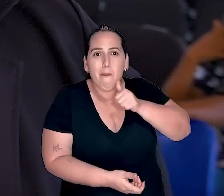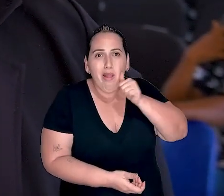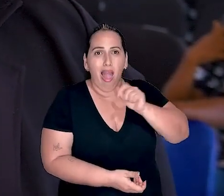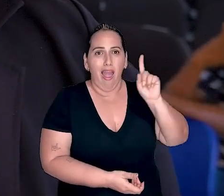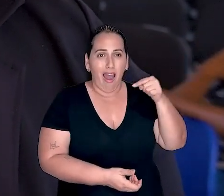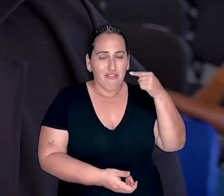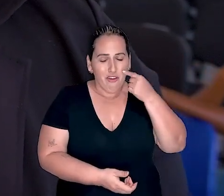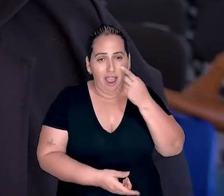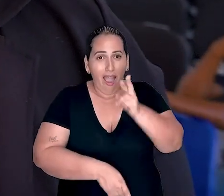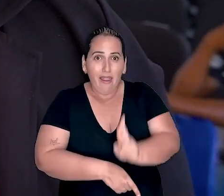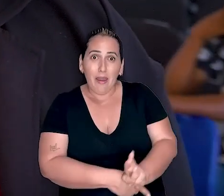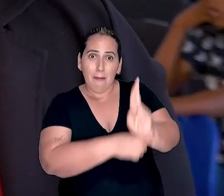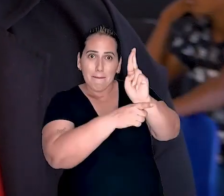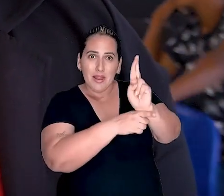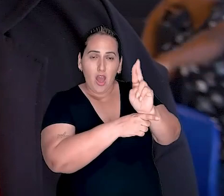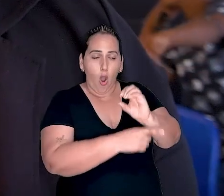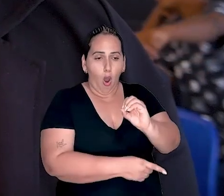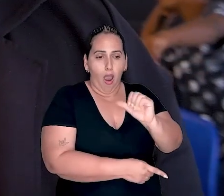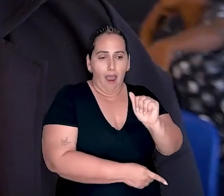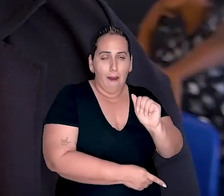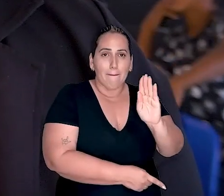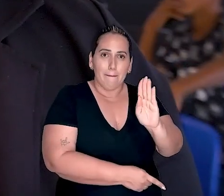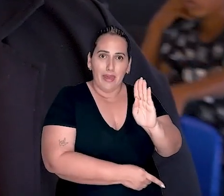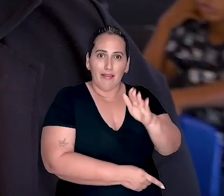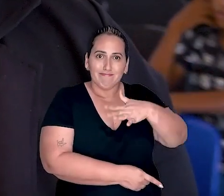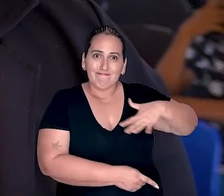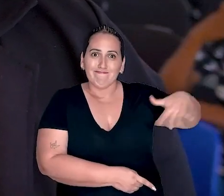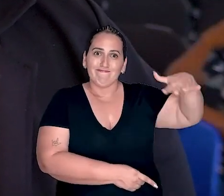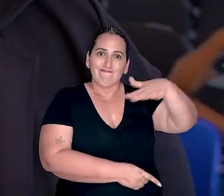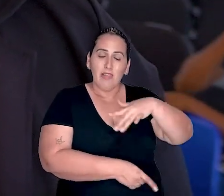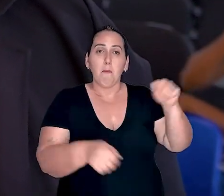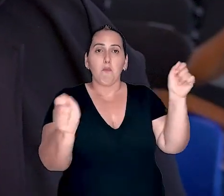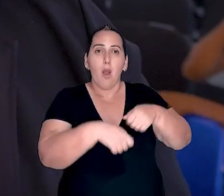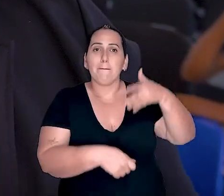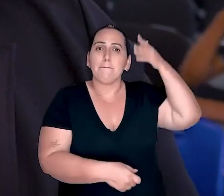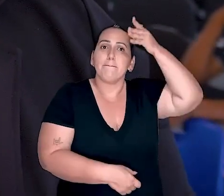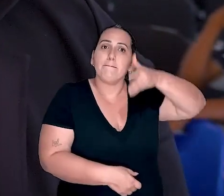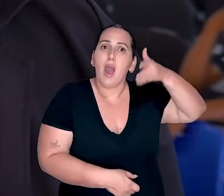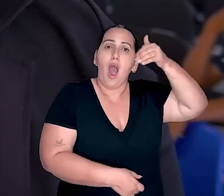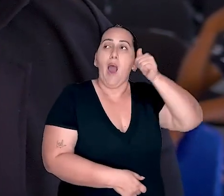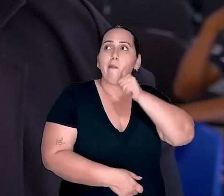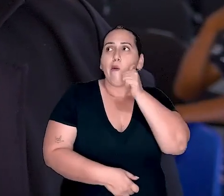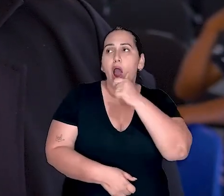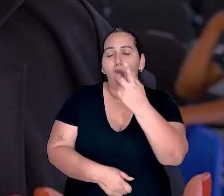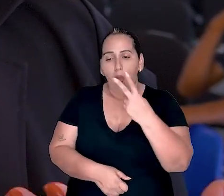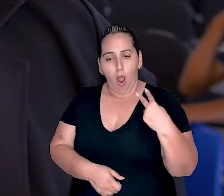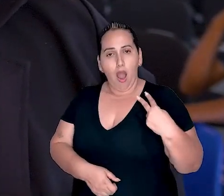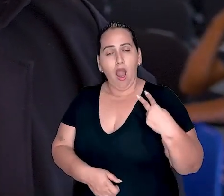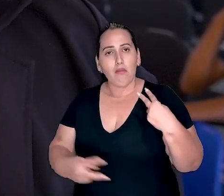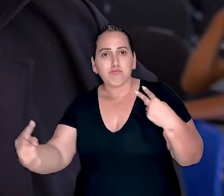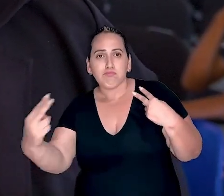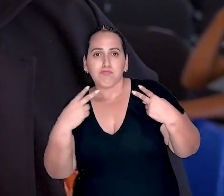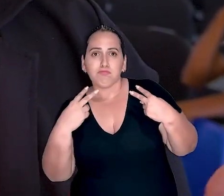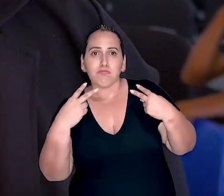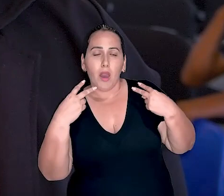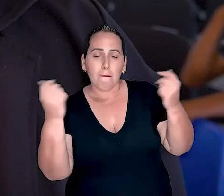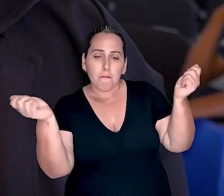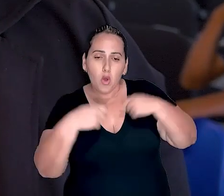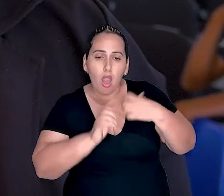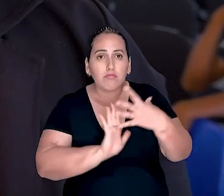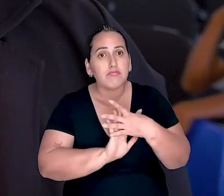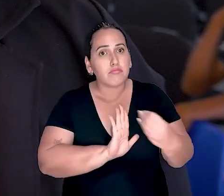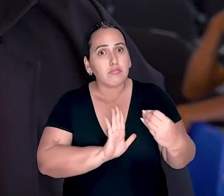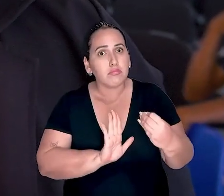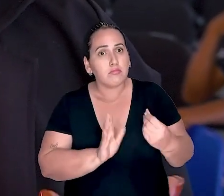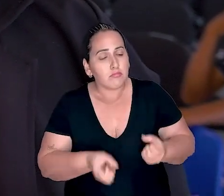como advogada, como representante da UAB na região do Mato Grande, falando para essas meninas, dando um pouco de esperança, falando da minha